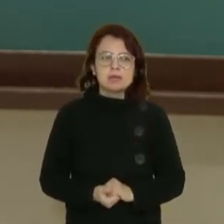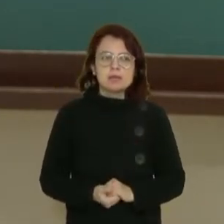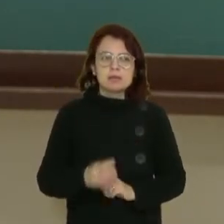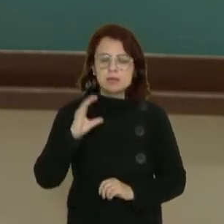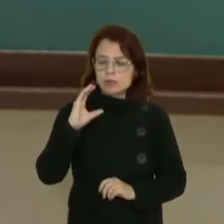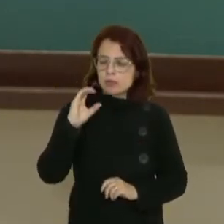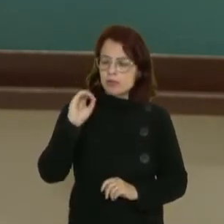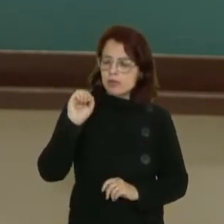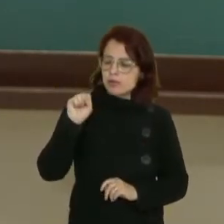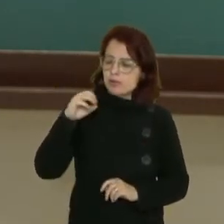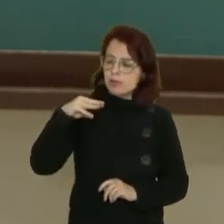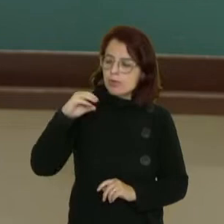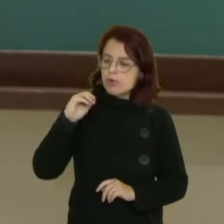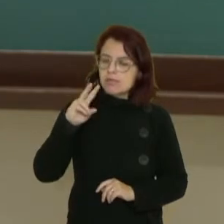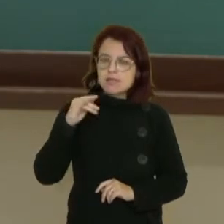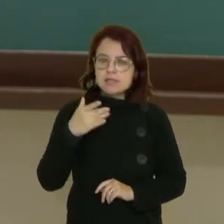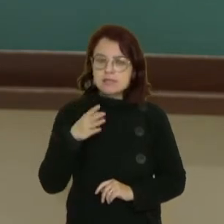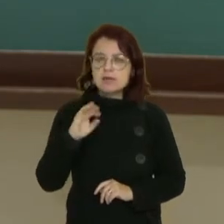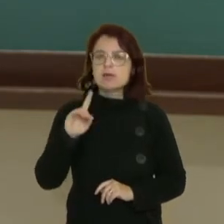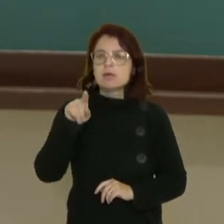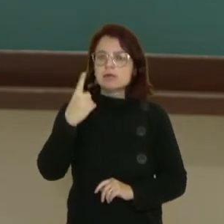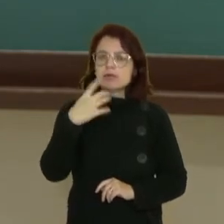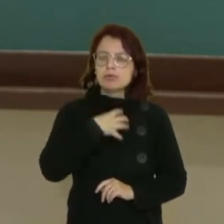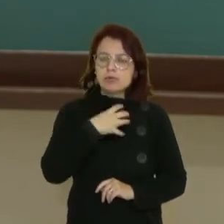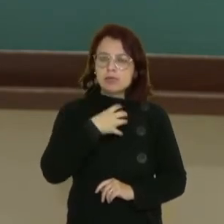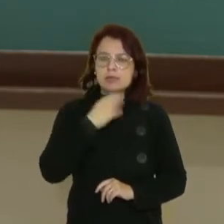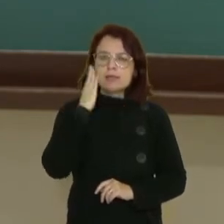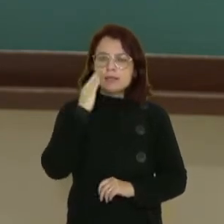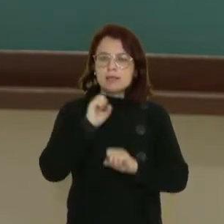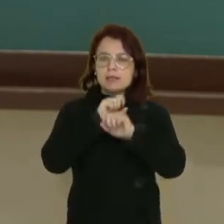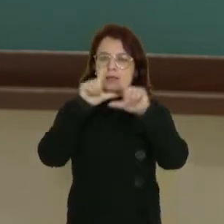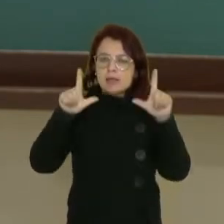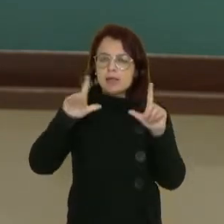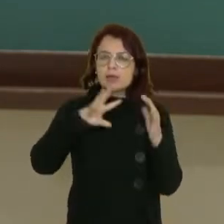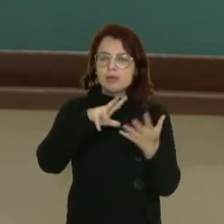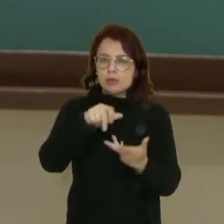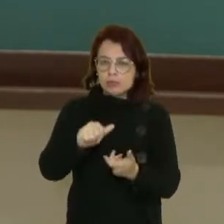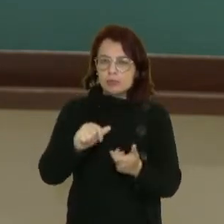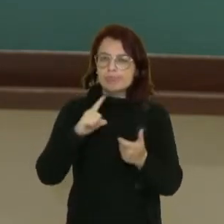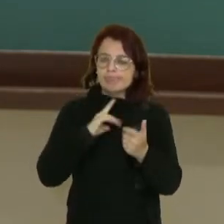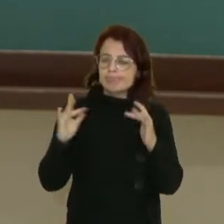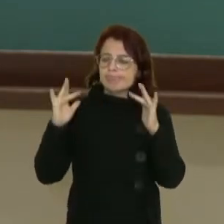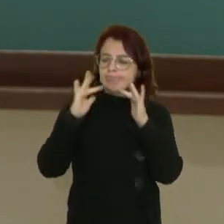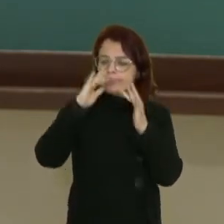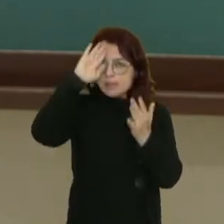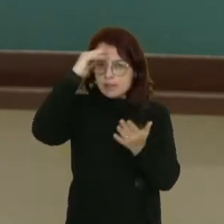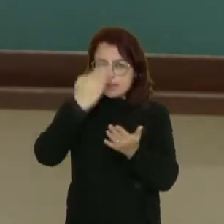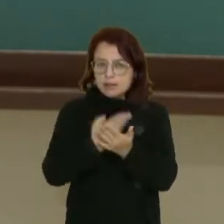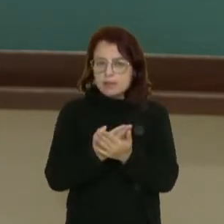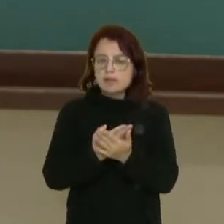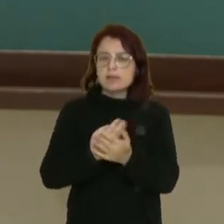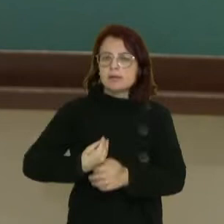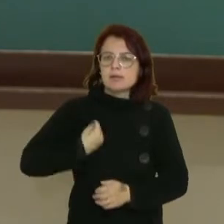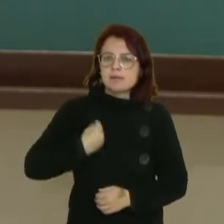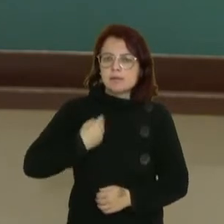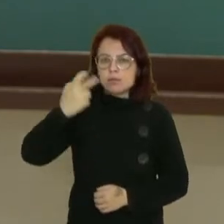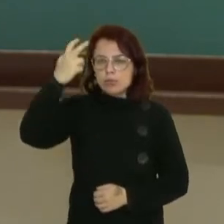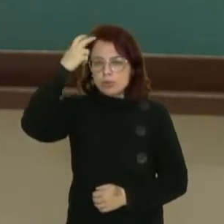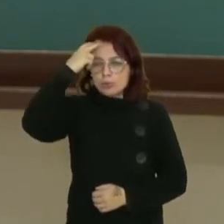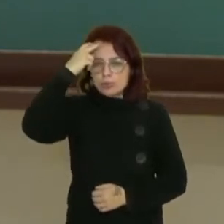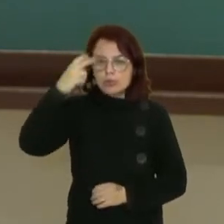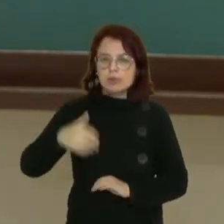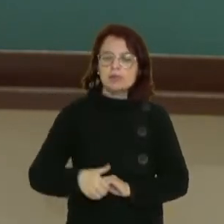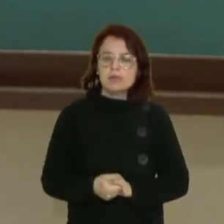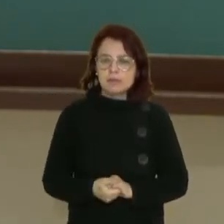cosmovisão é a maneira subjetiva de ver e entender o mundo conforme um conjunto de crenças, hábitos, cultura, que